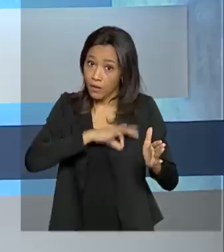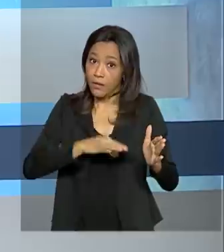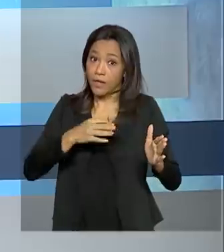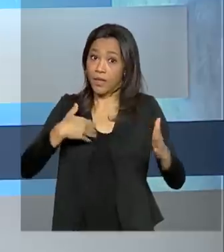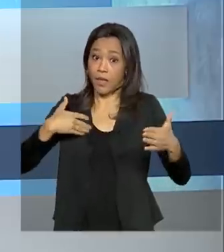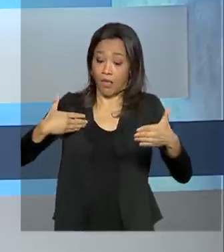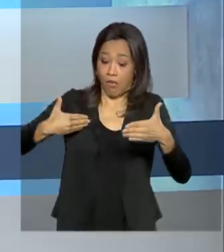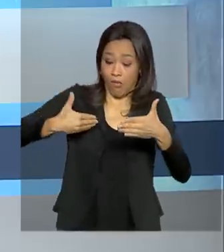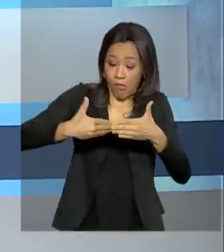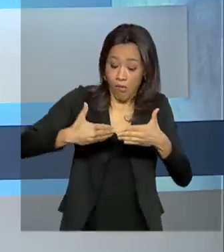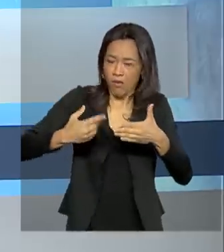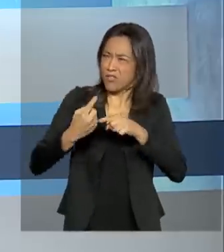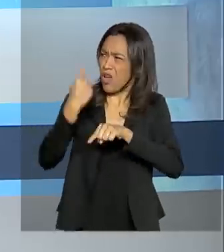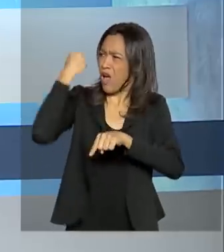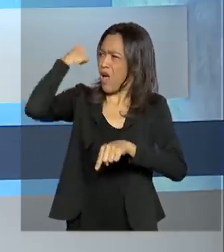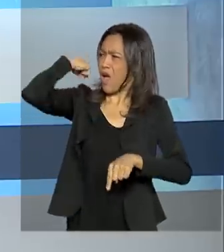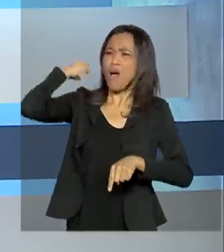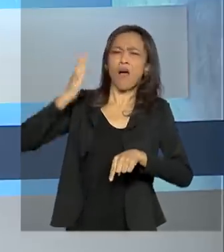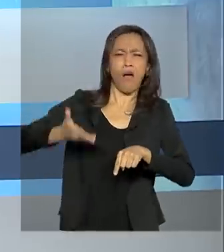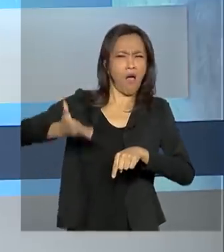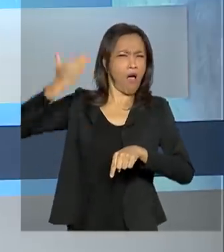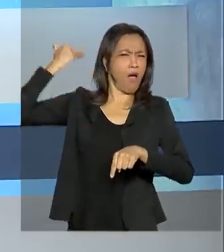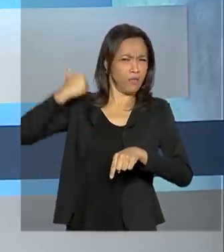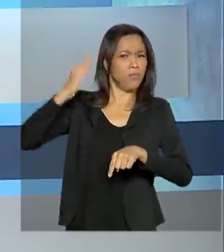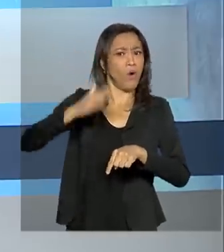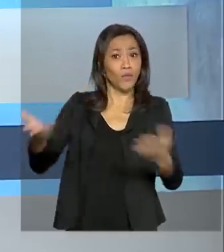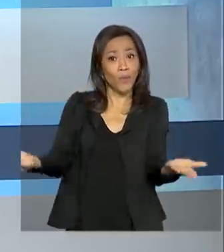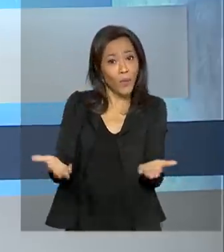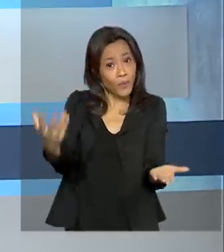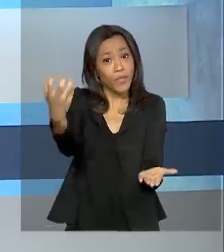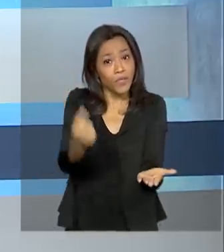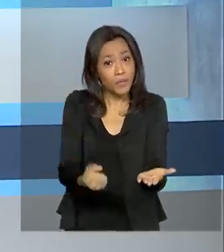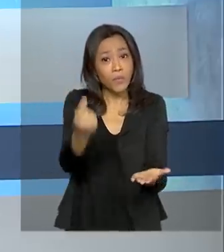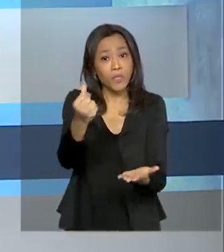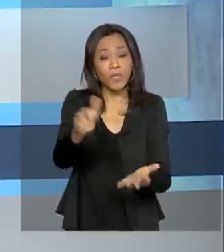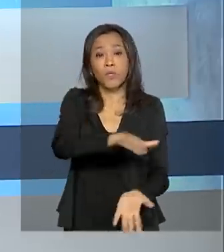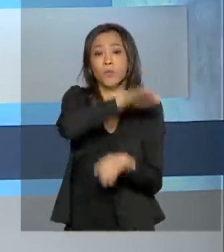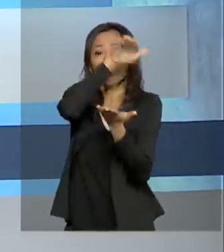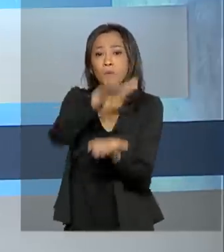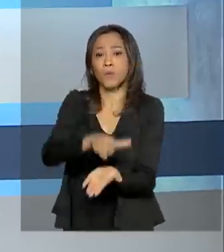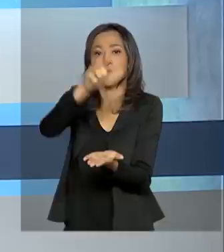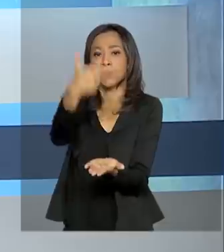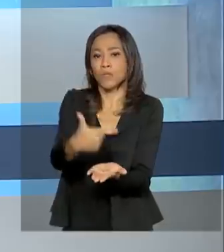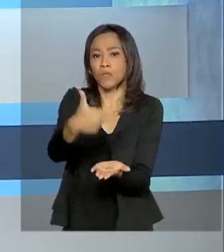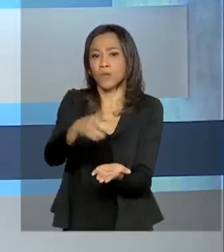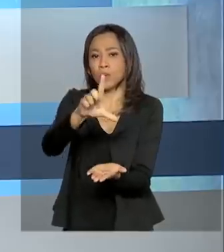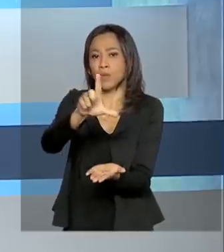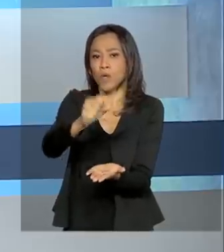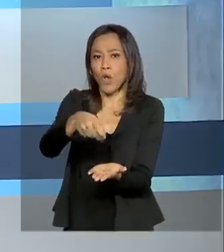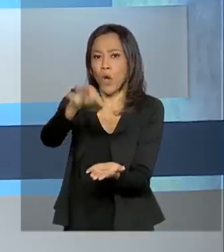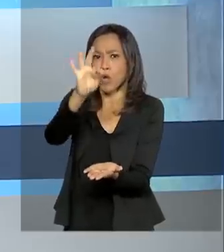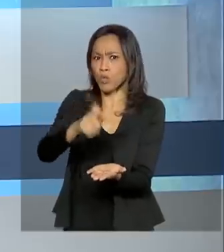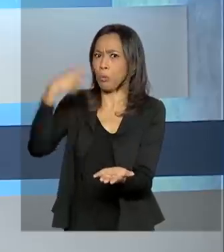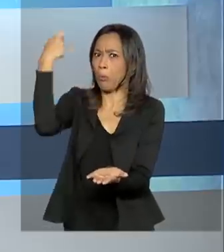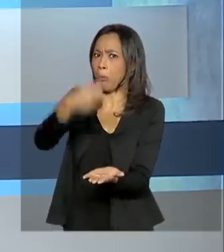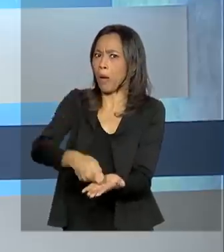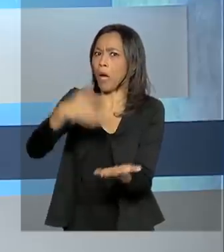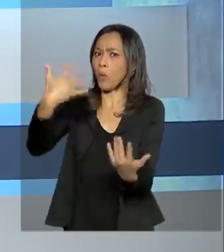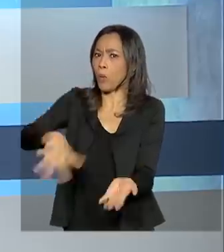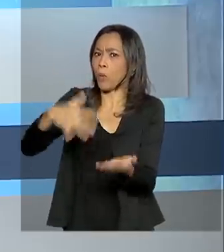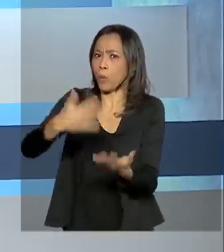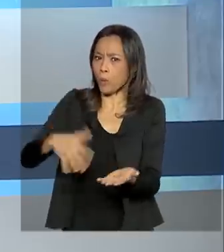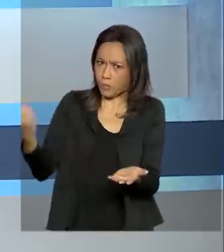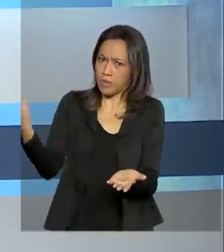última hora e declarou lá no comecinho do prazo, pode até receber hoje o segundo lote de restituições, o maior pago nos últimos anos,